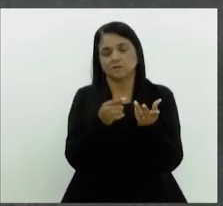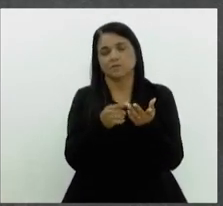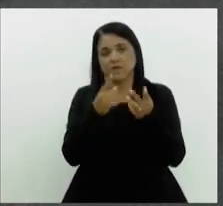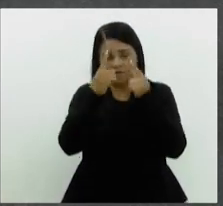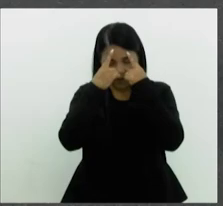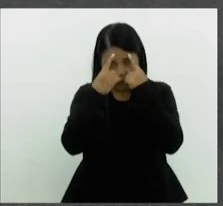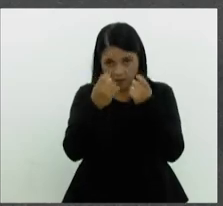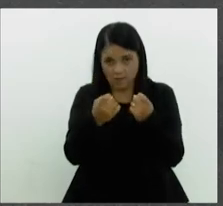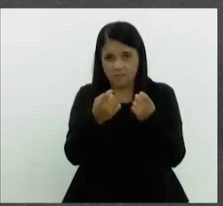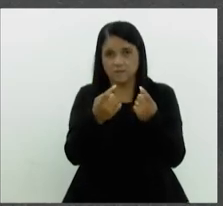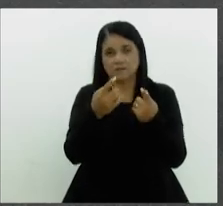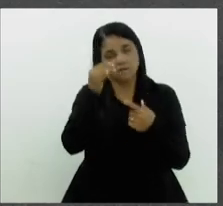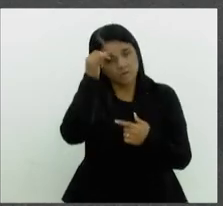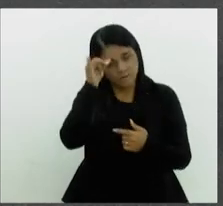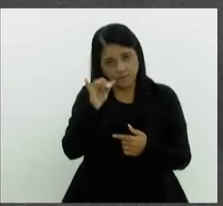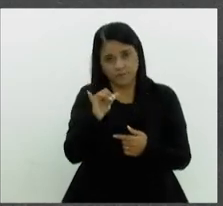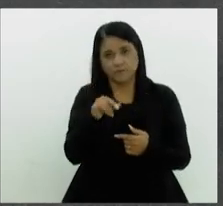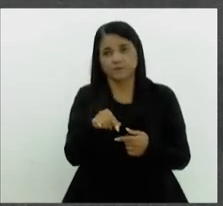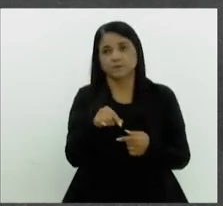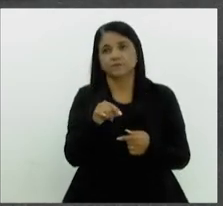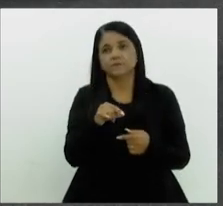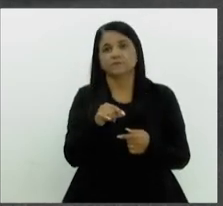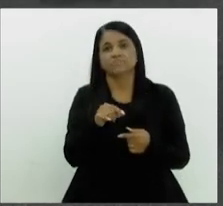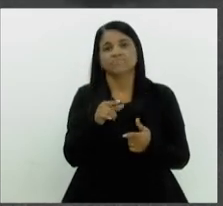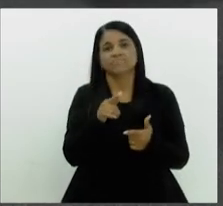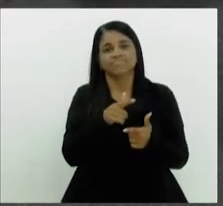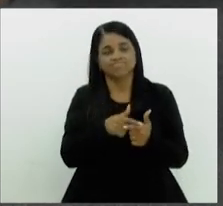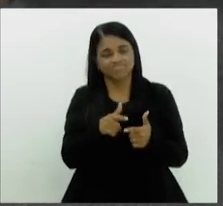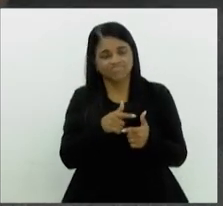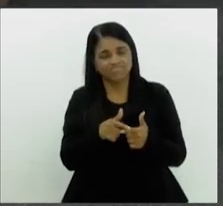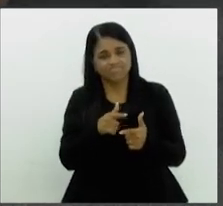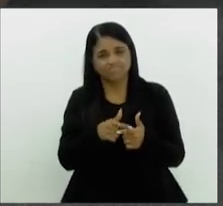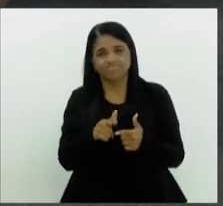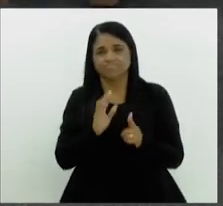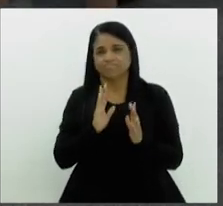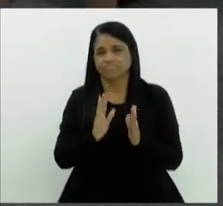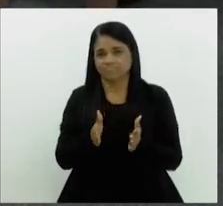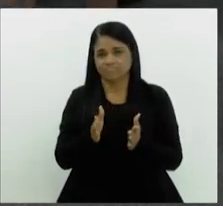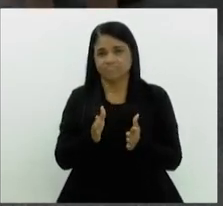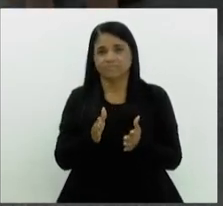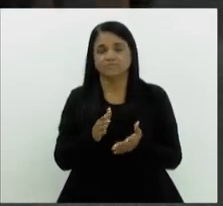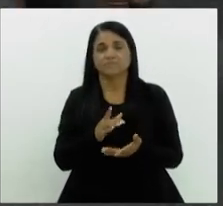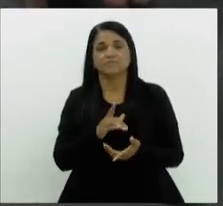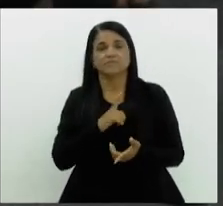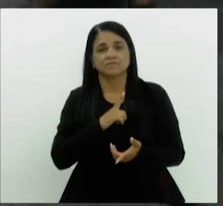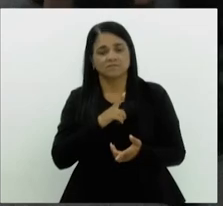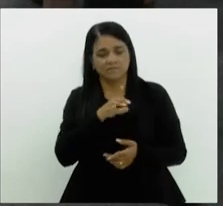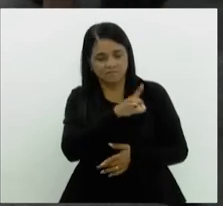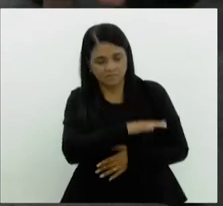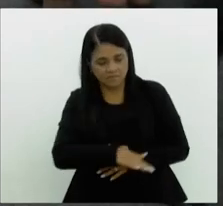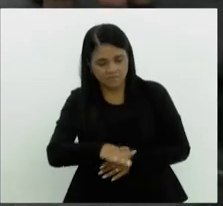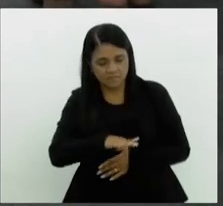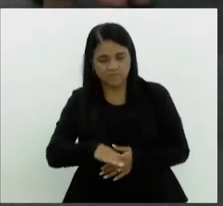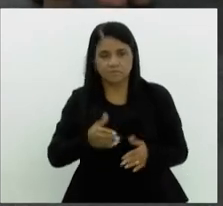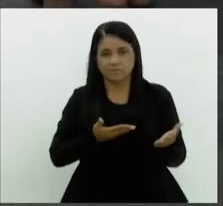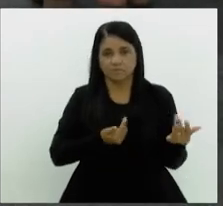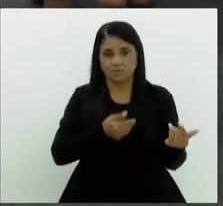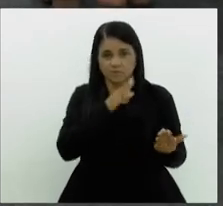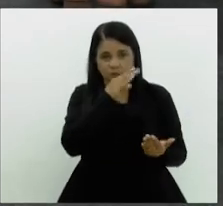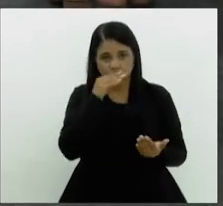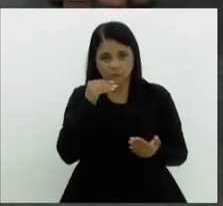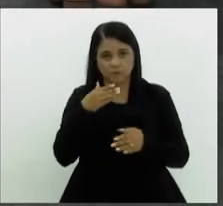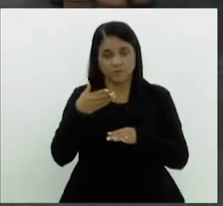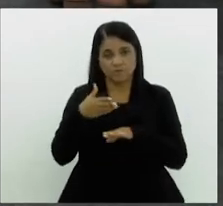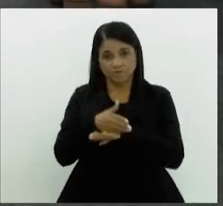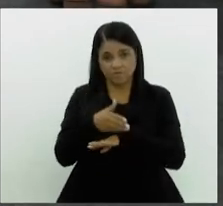mas que também são mazelas viciosas, porque as crianças, os jovens que deixam de